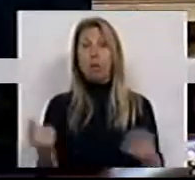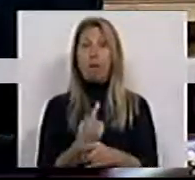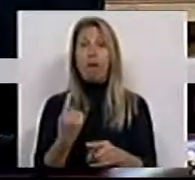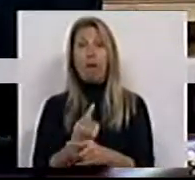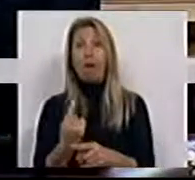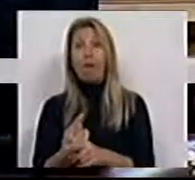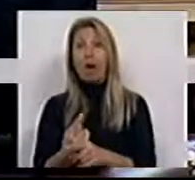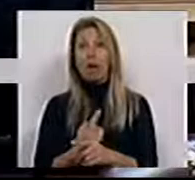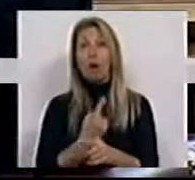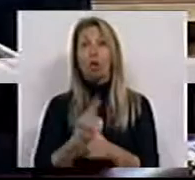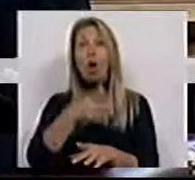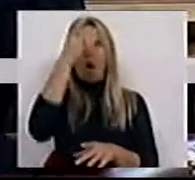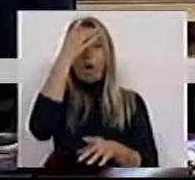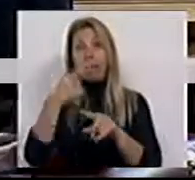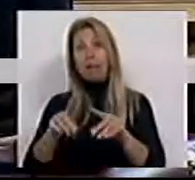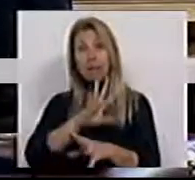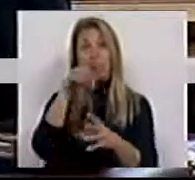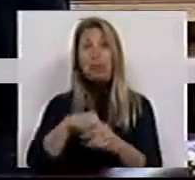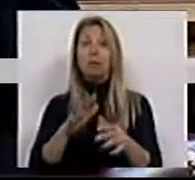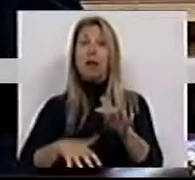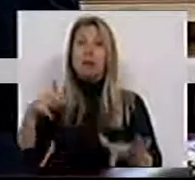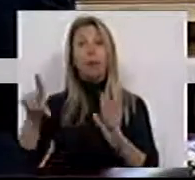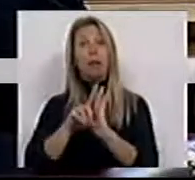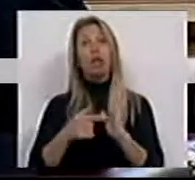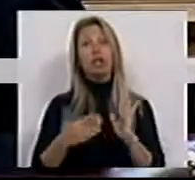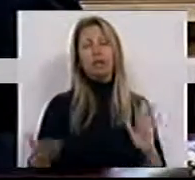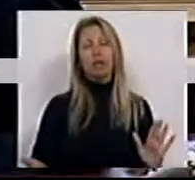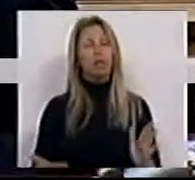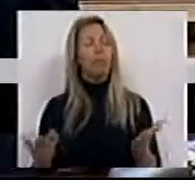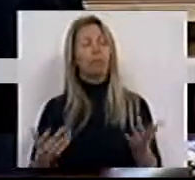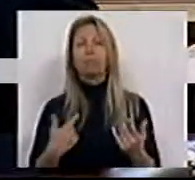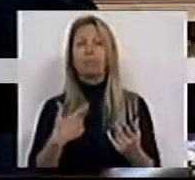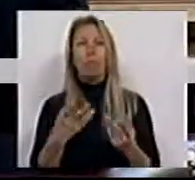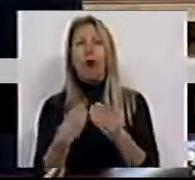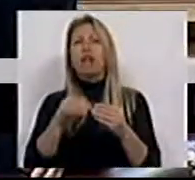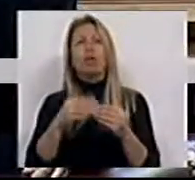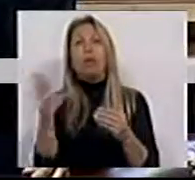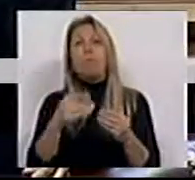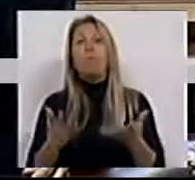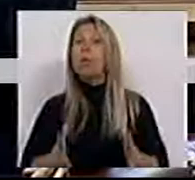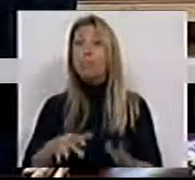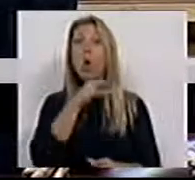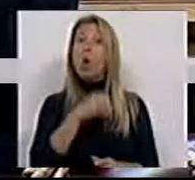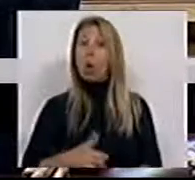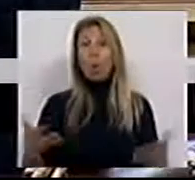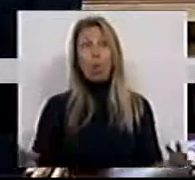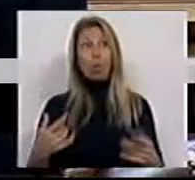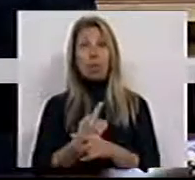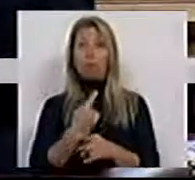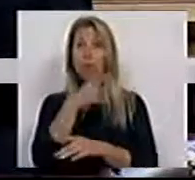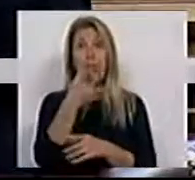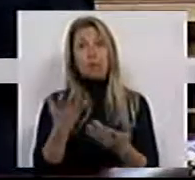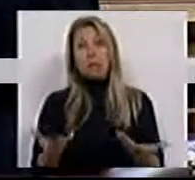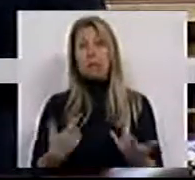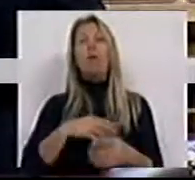dentro da Assembleia Legislativa e por isso nada a acrescentar ao que foi disso, concordamos com a argumentação em cima da mesa,